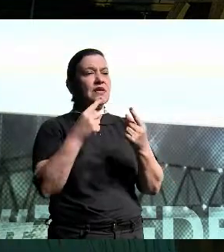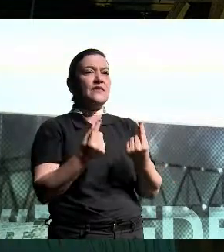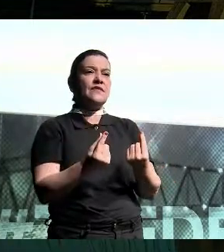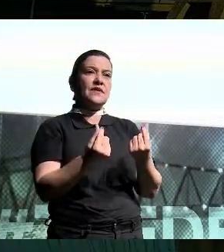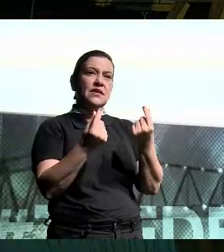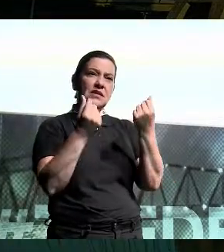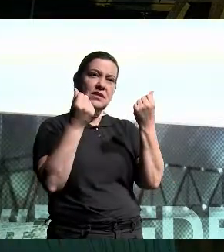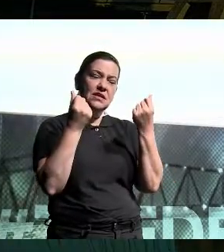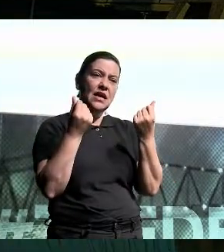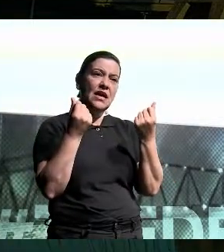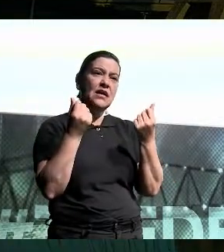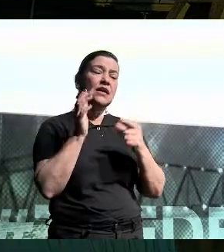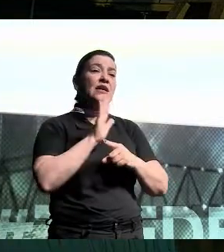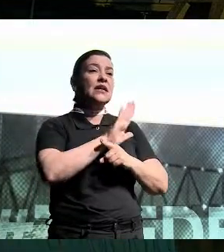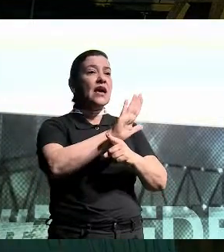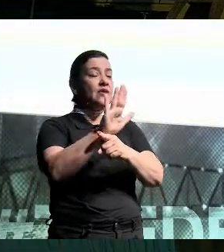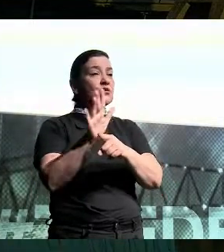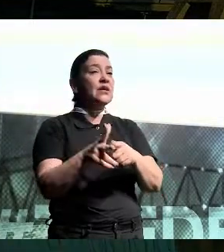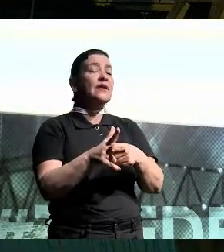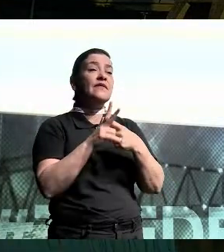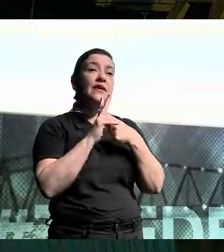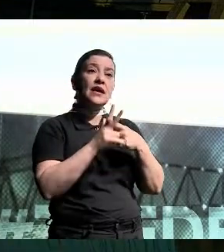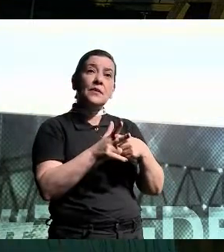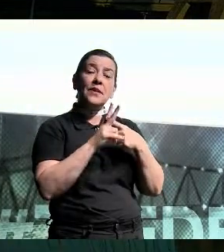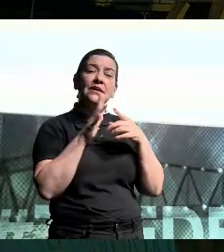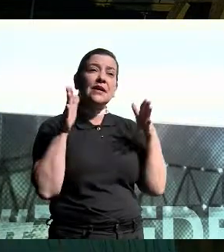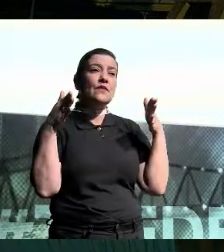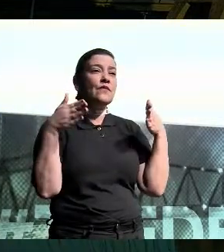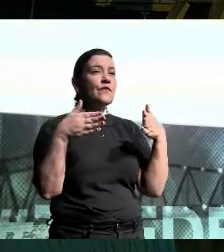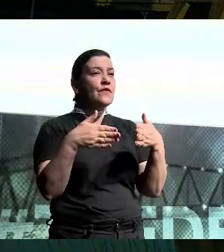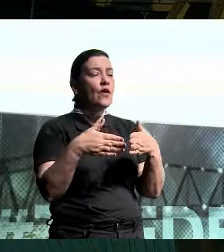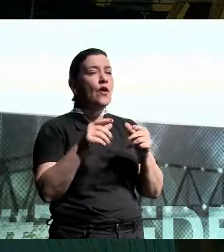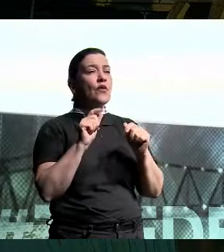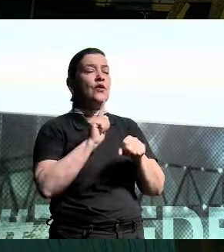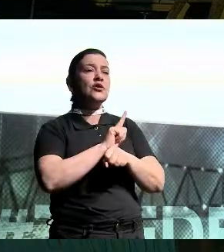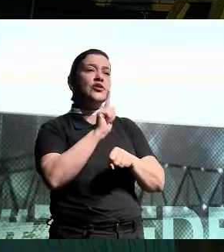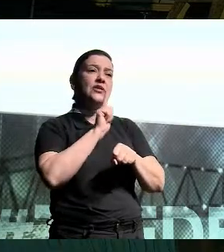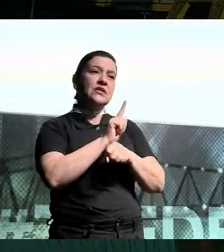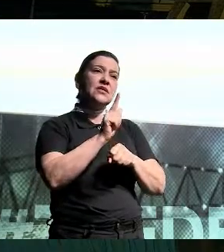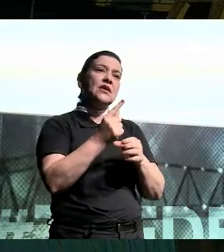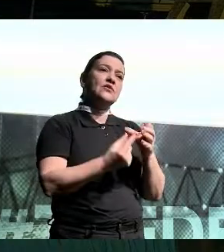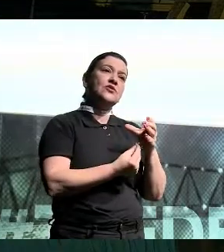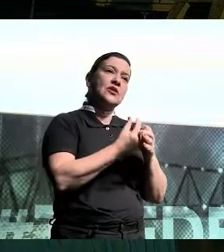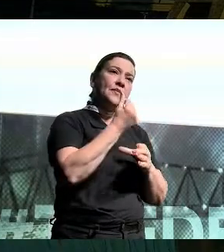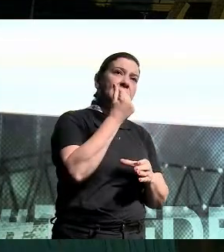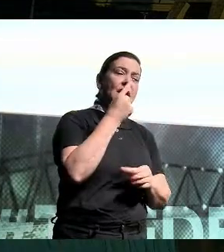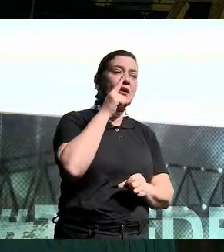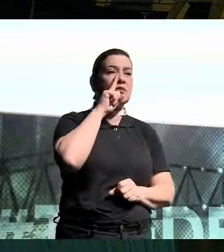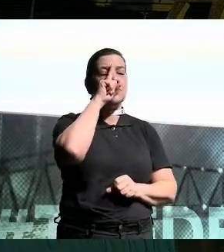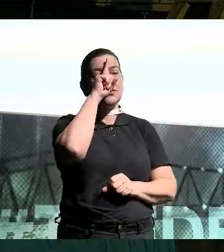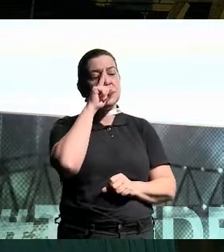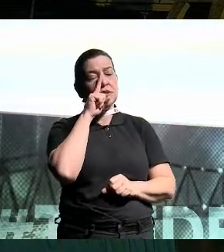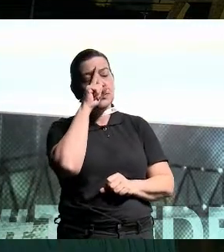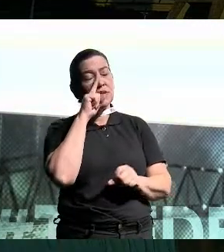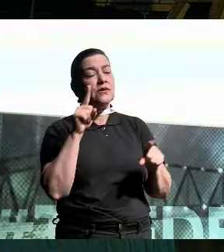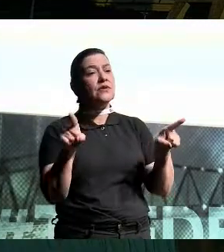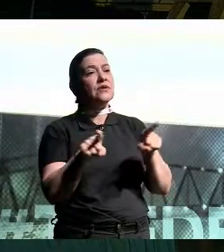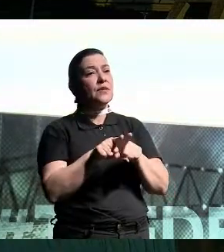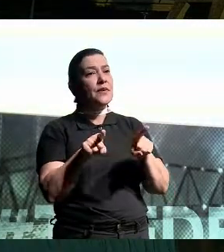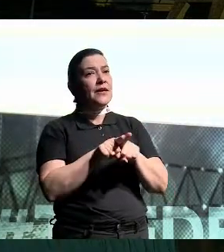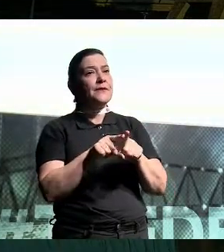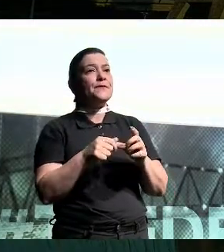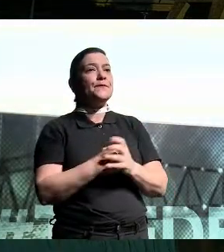traz, então, para dentro dessa ferramenta, um foco maior para a gestão de capital, para a gestão de risco, para essa parte de,